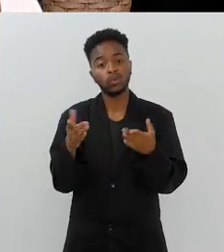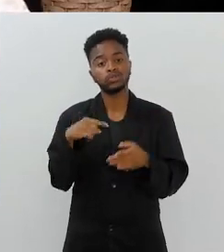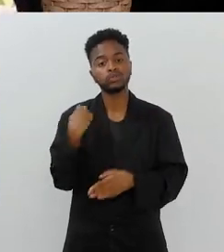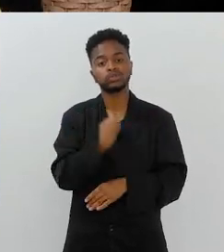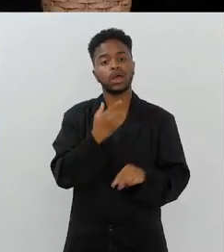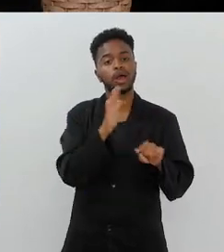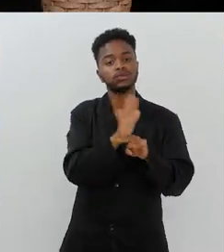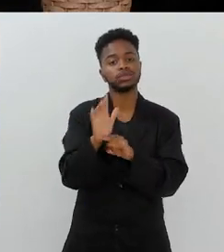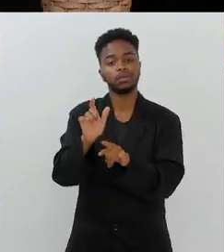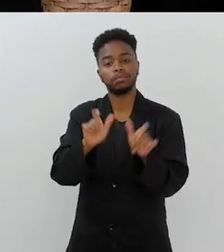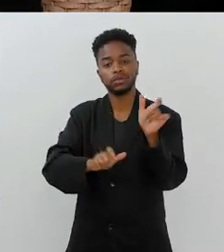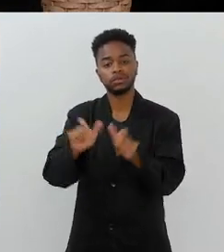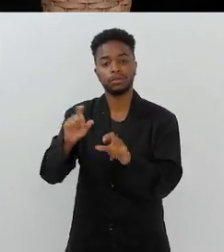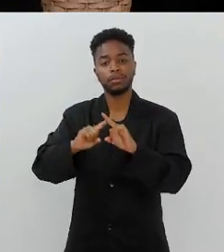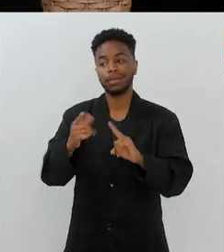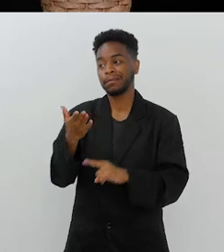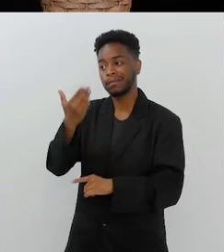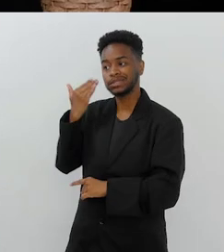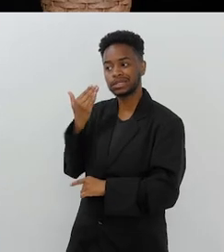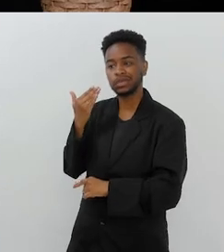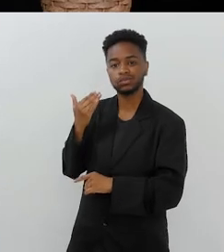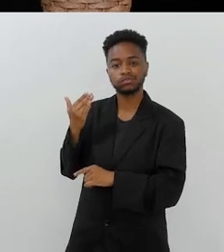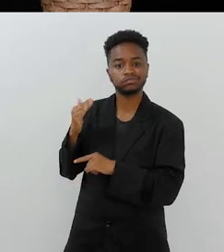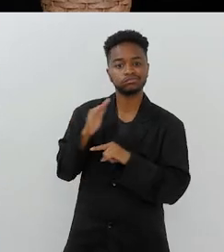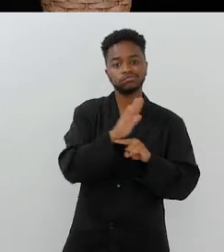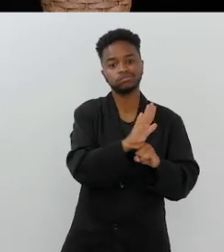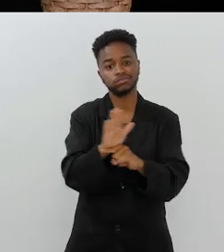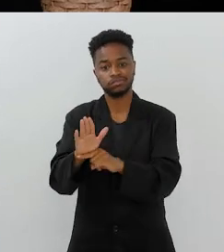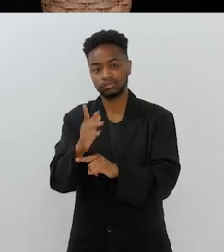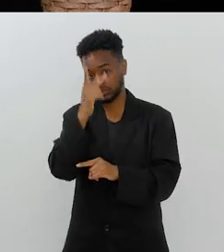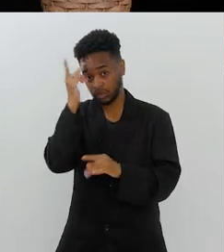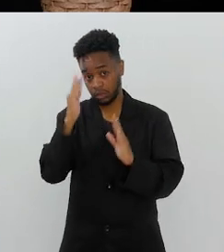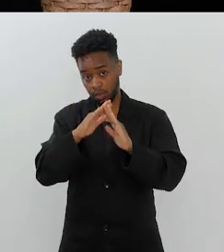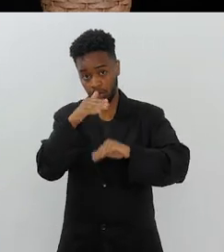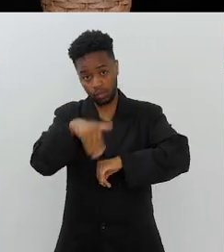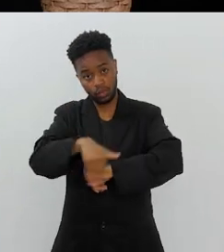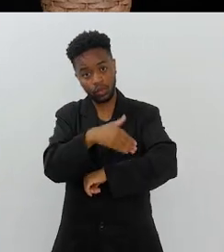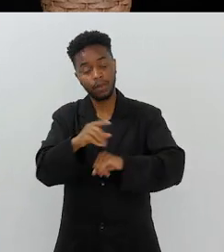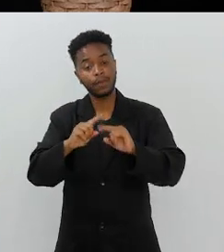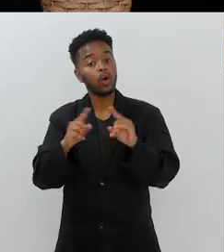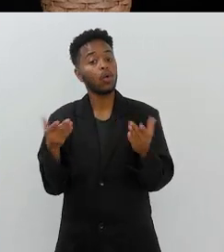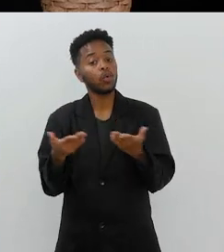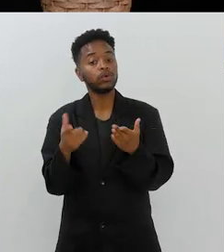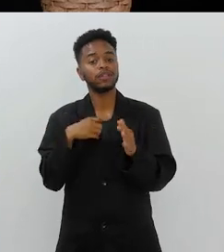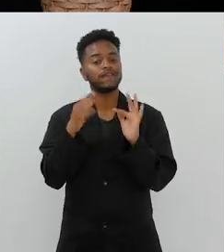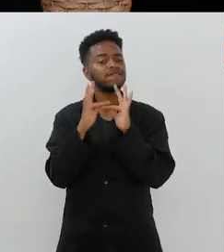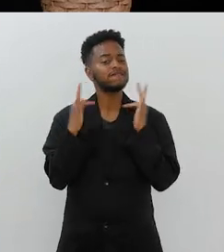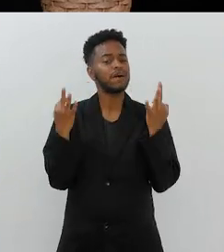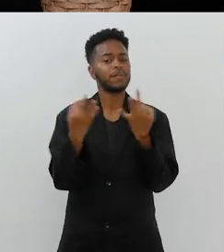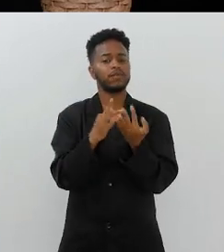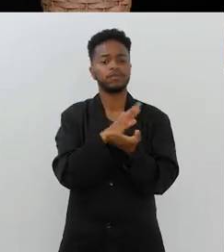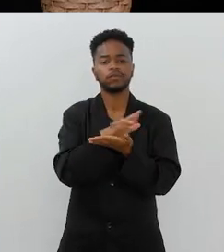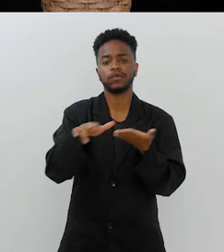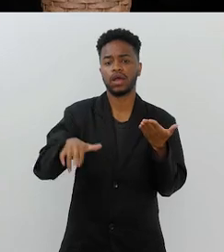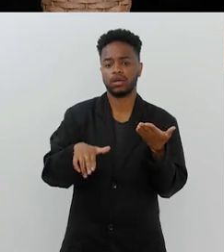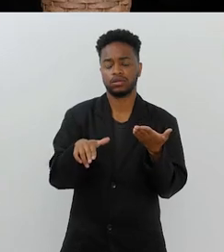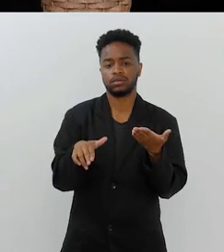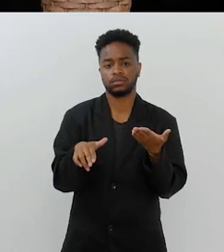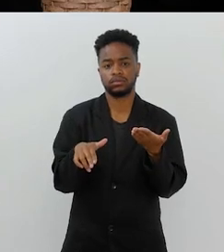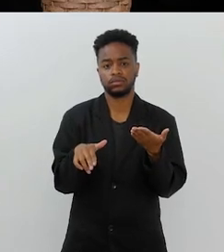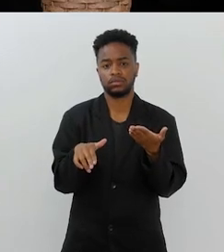nós estamos ajudando pessoas que, antes, ajudavam as outras. Então, hoje, você tem famílias